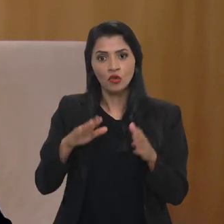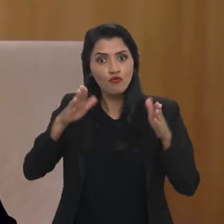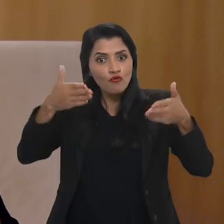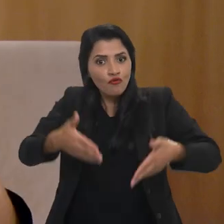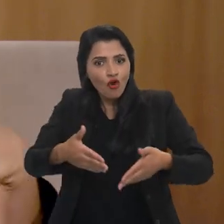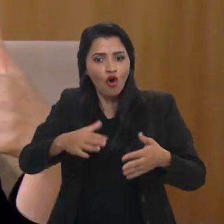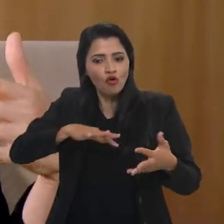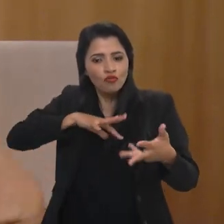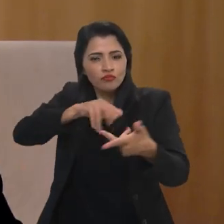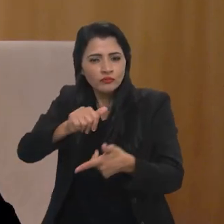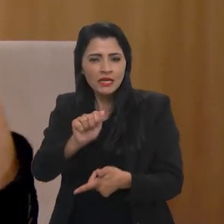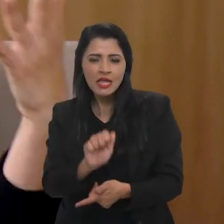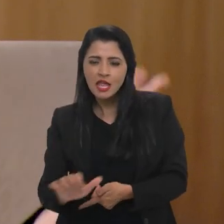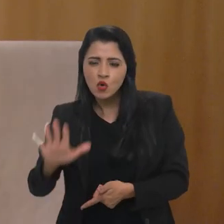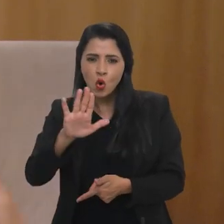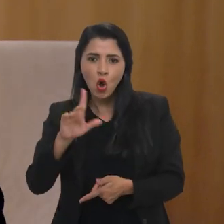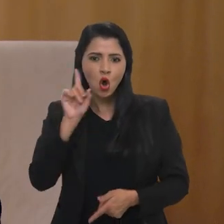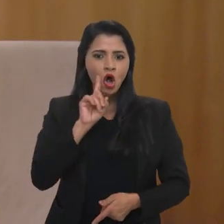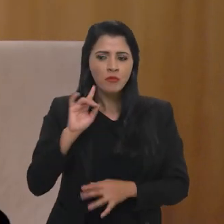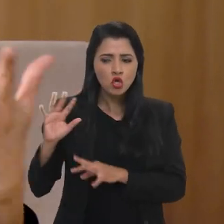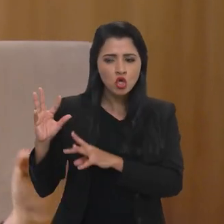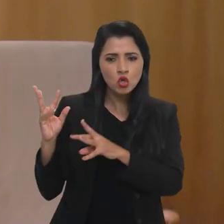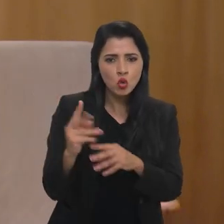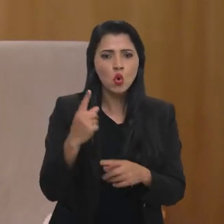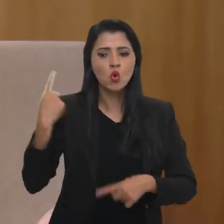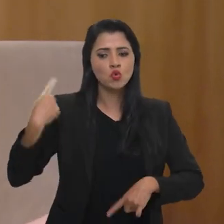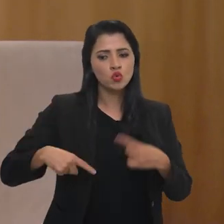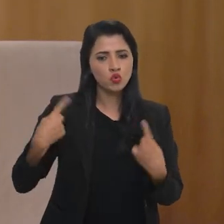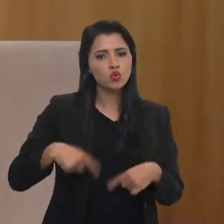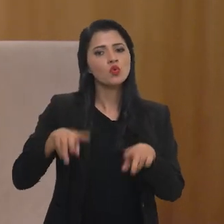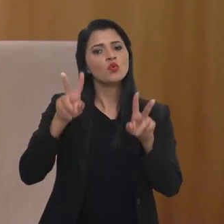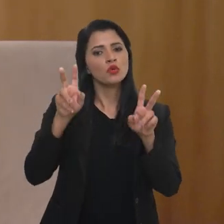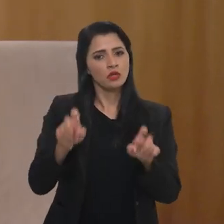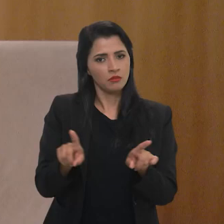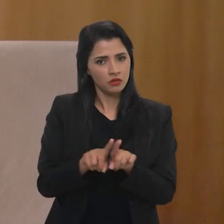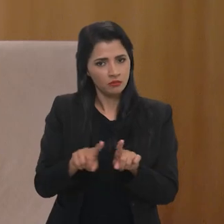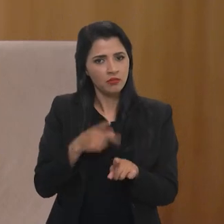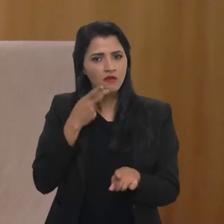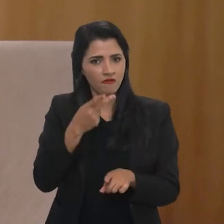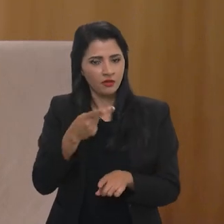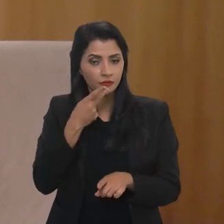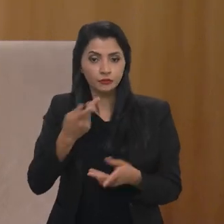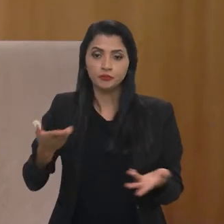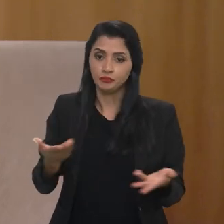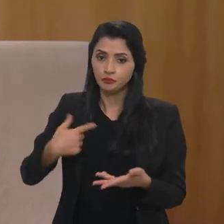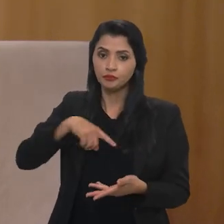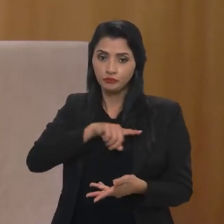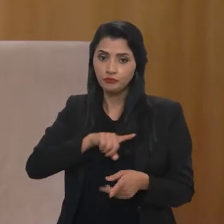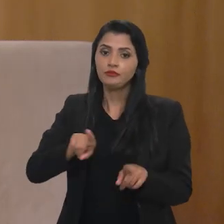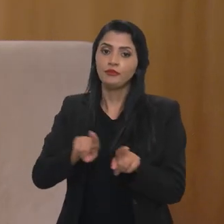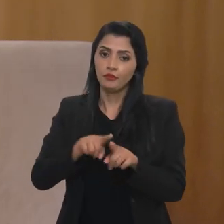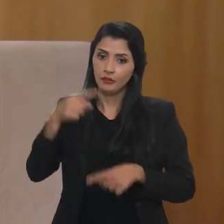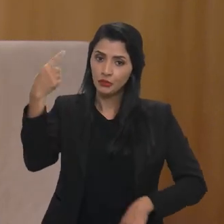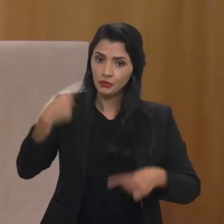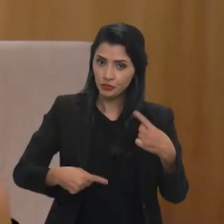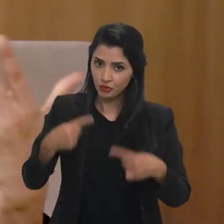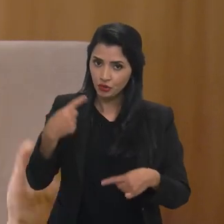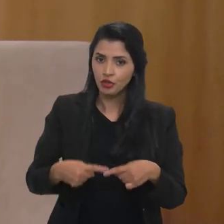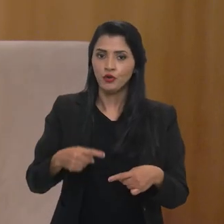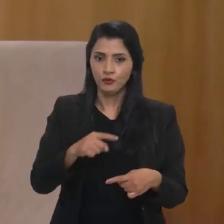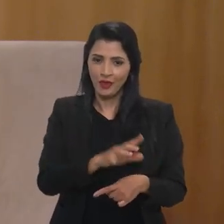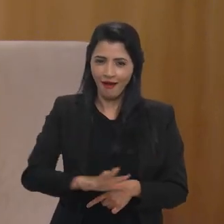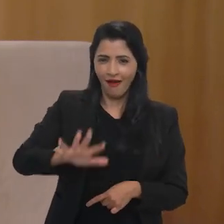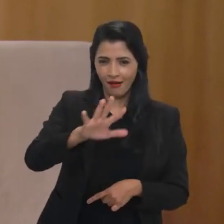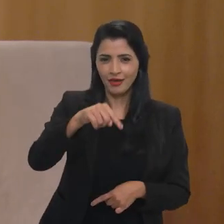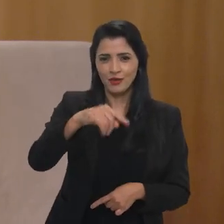fóruns internacionais, Europa, Estados Unidos, todo mundo está falando sobre isso. Hoje nós também estamos discutindo isso em